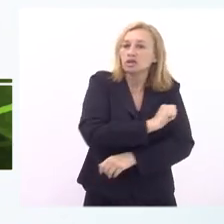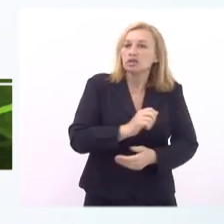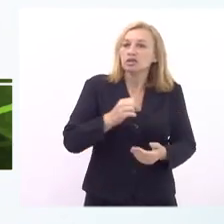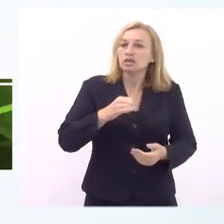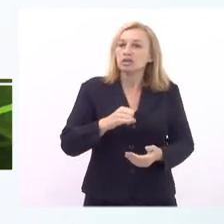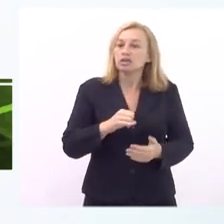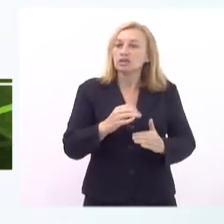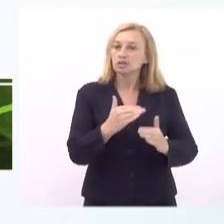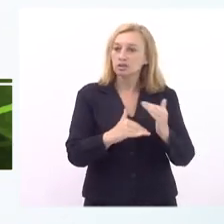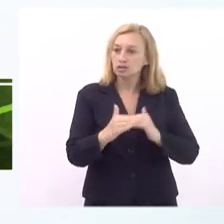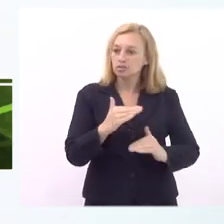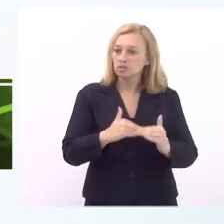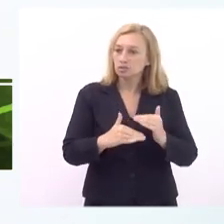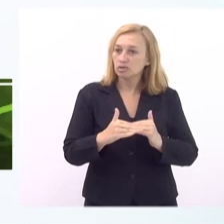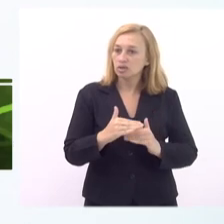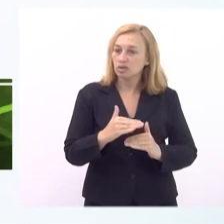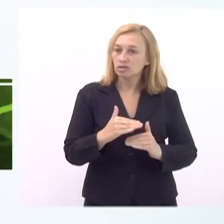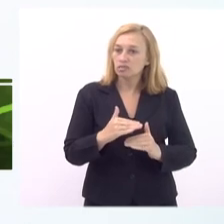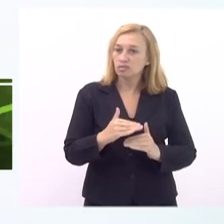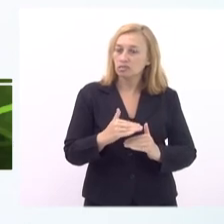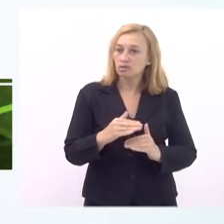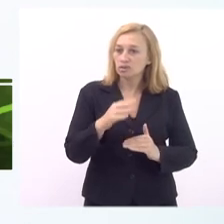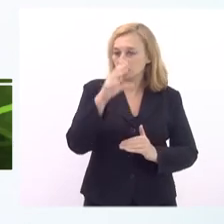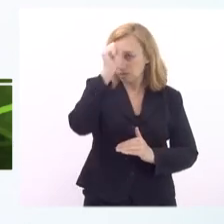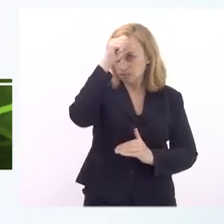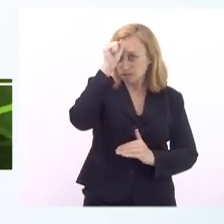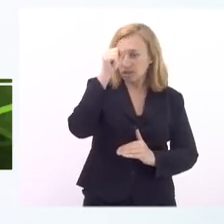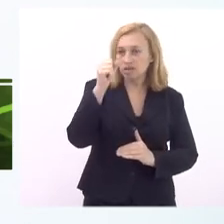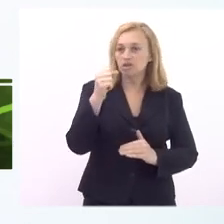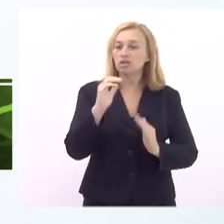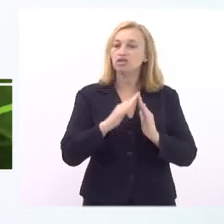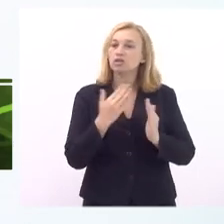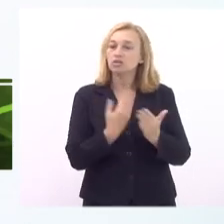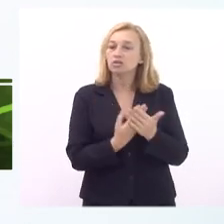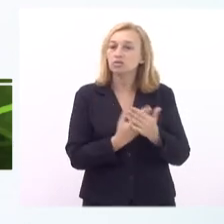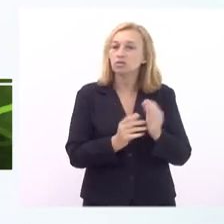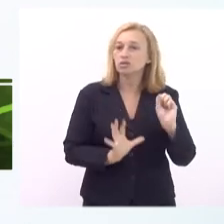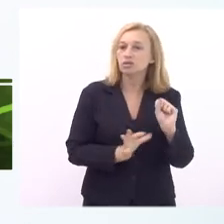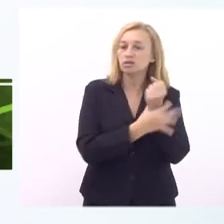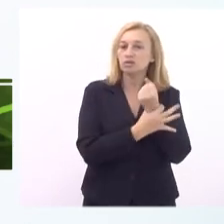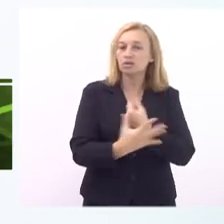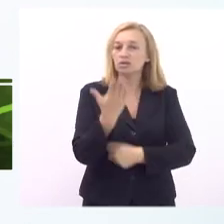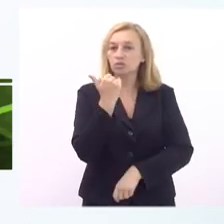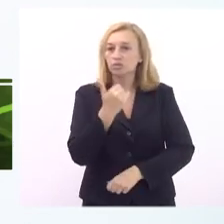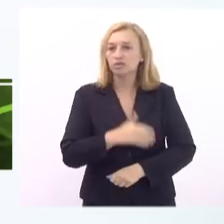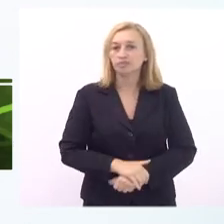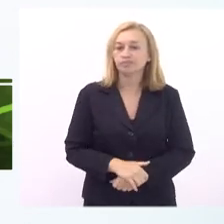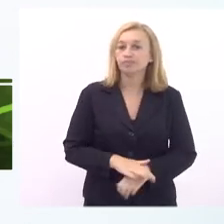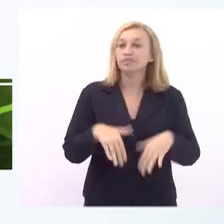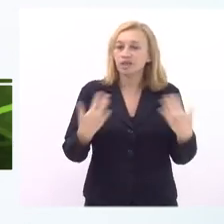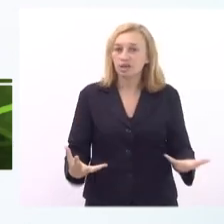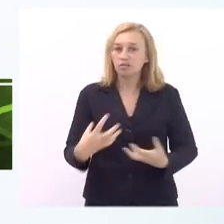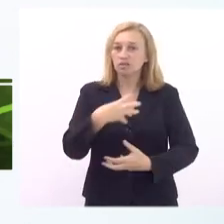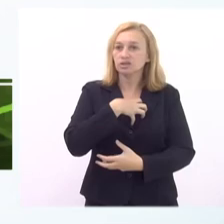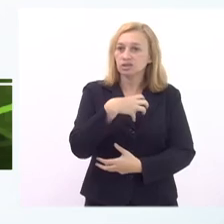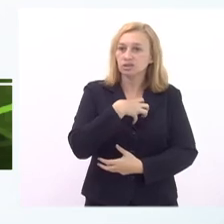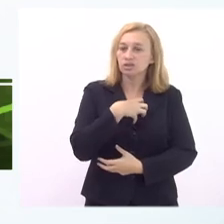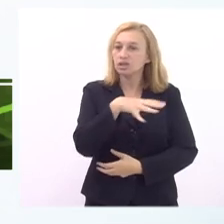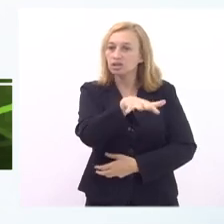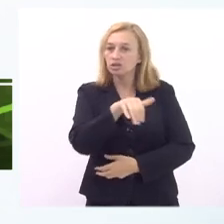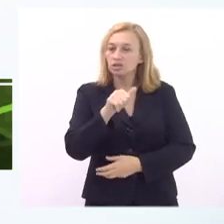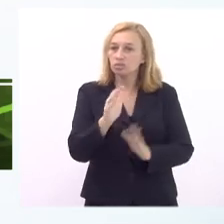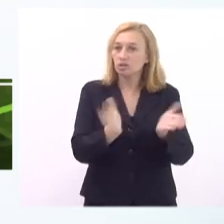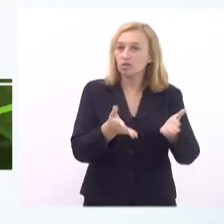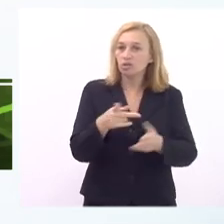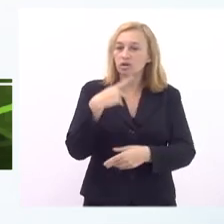rendimento escolar e também é a sua segurança alimentar então nesse sentido eu chamo